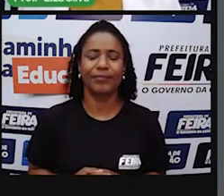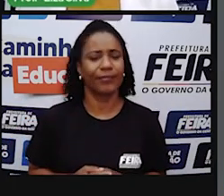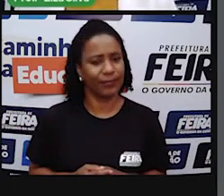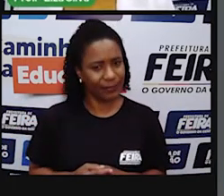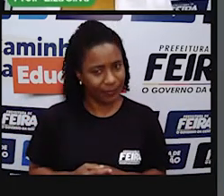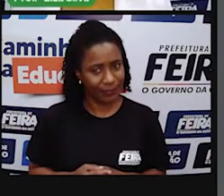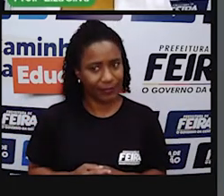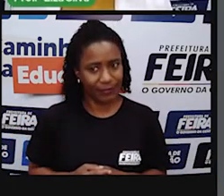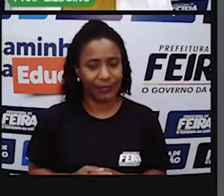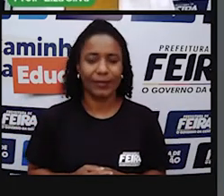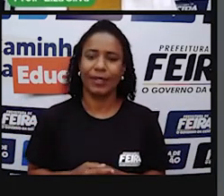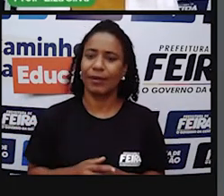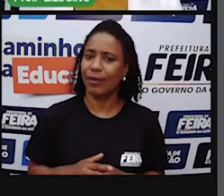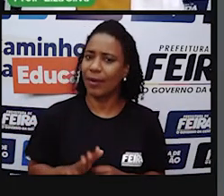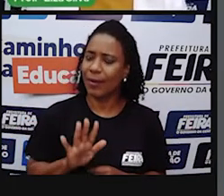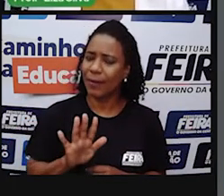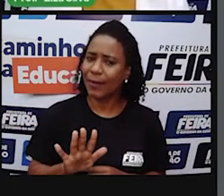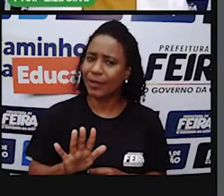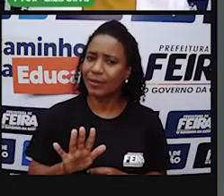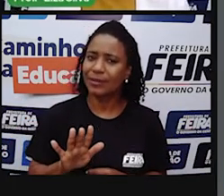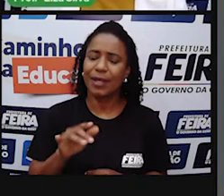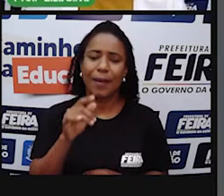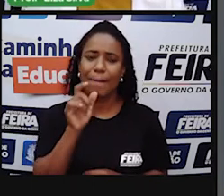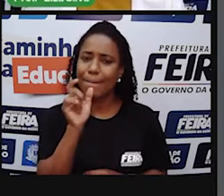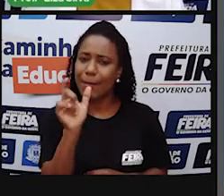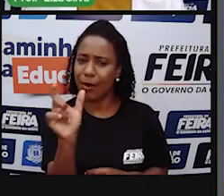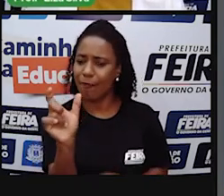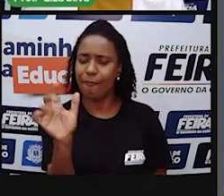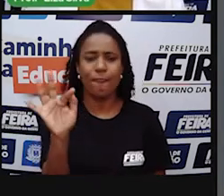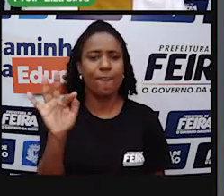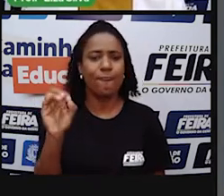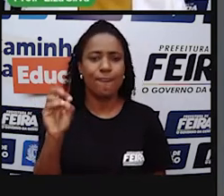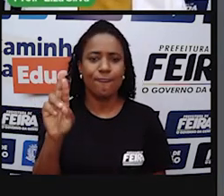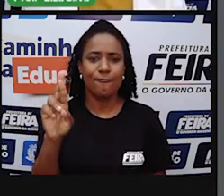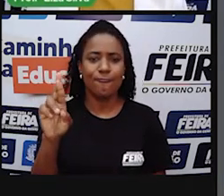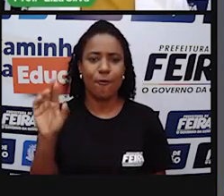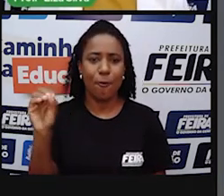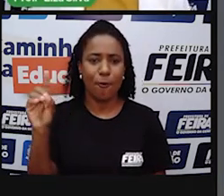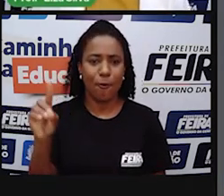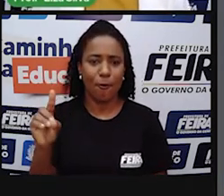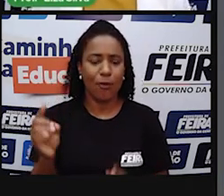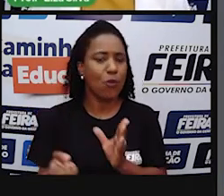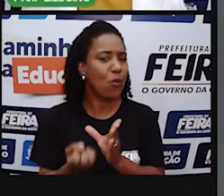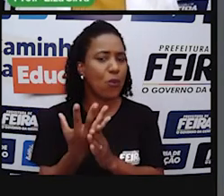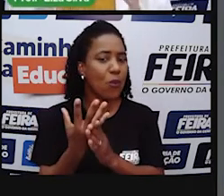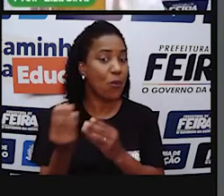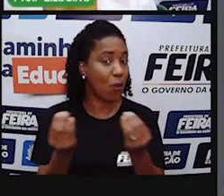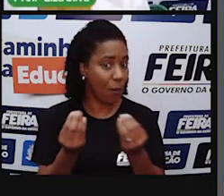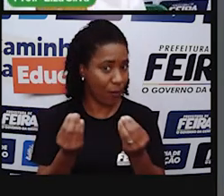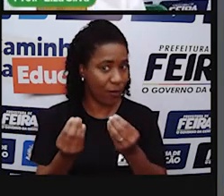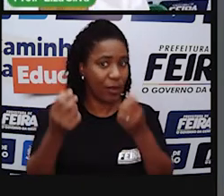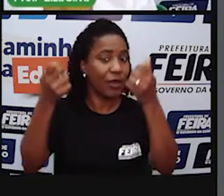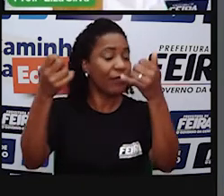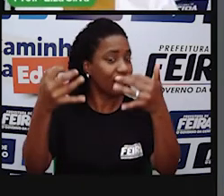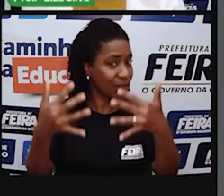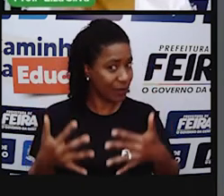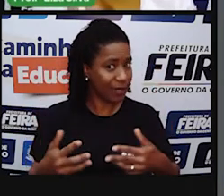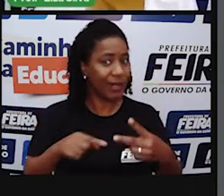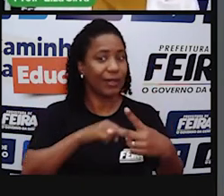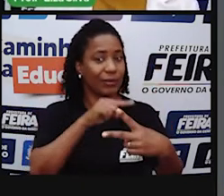Você sabe qual é a origem do forró? Eu vou trazer aqui para vocês hoje duas versões